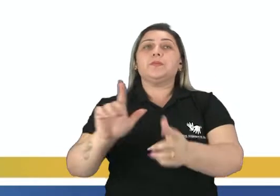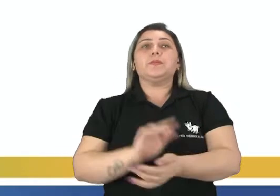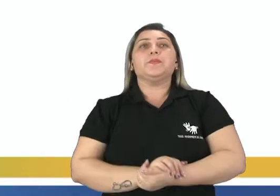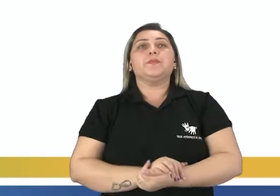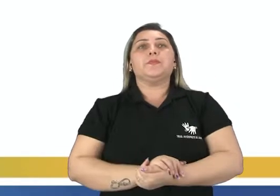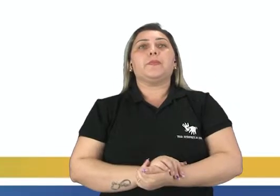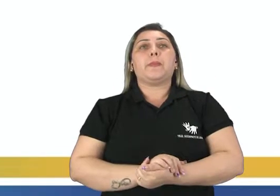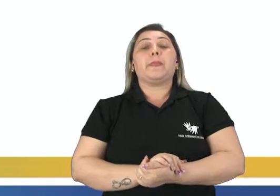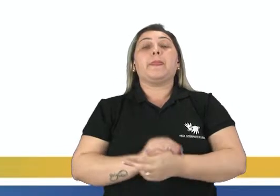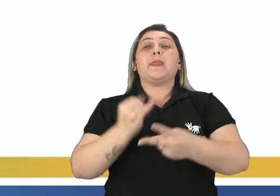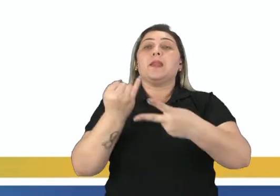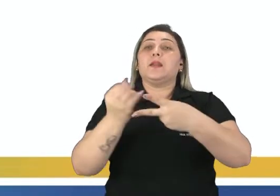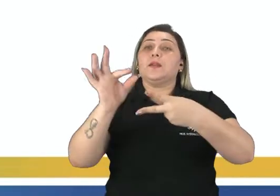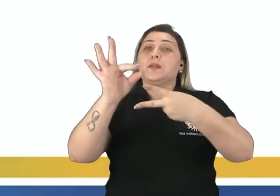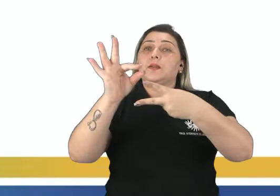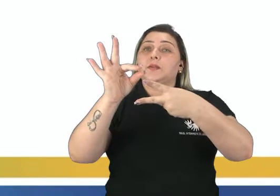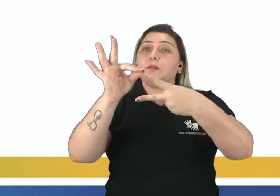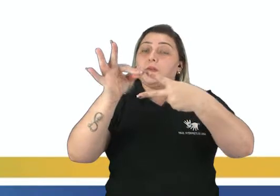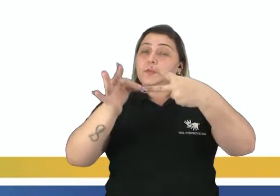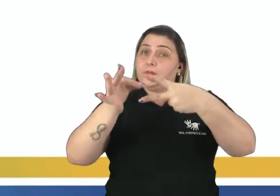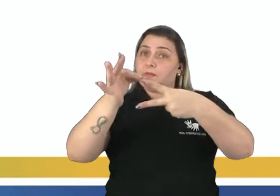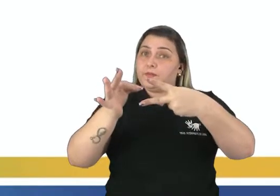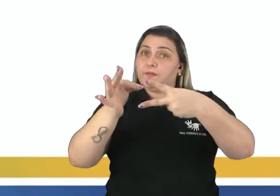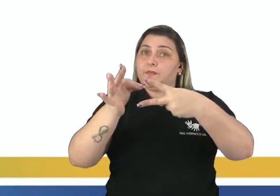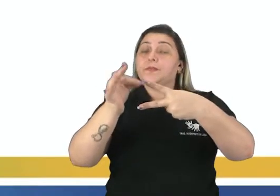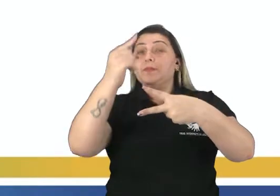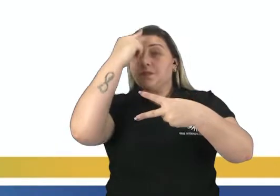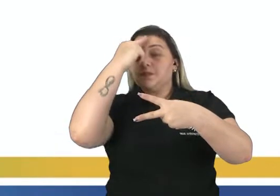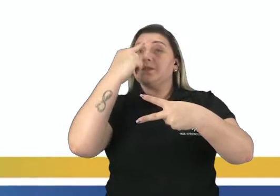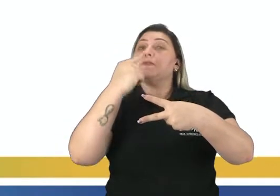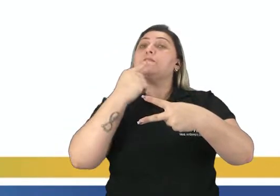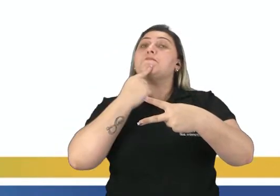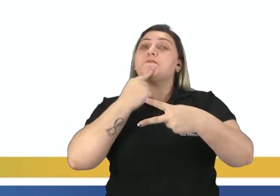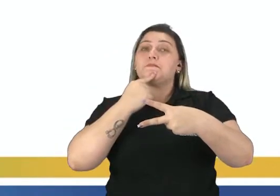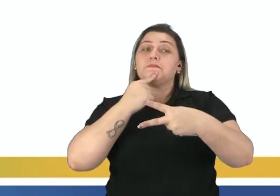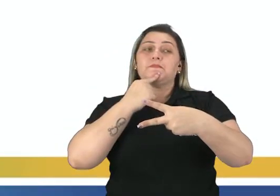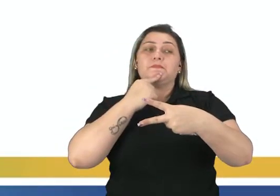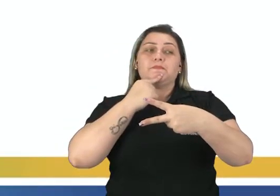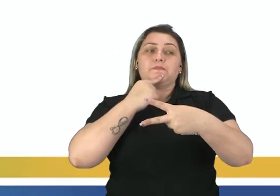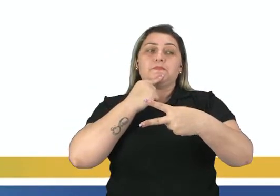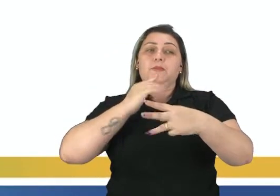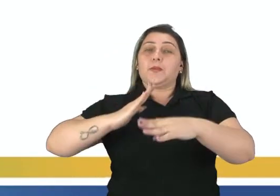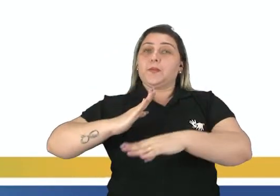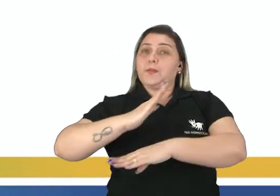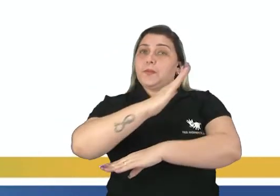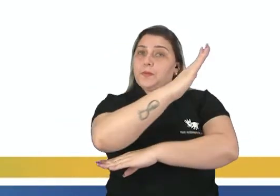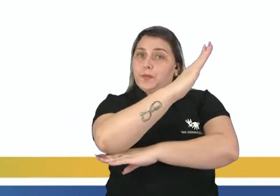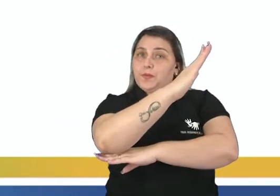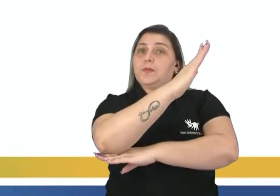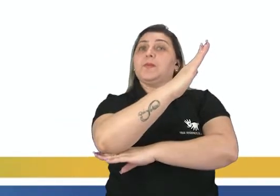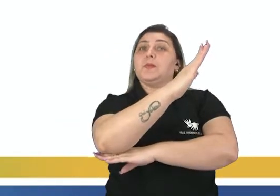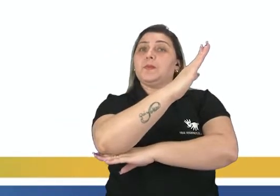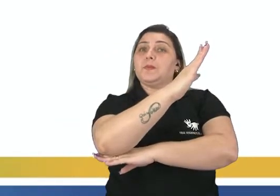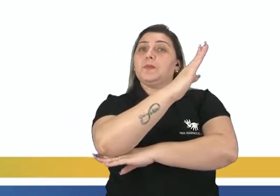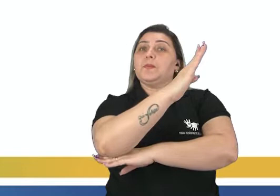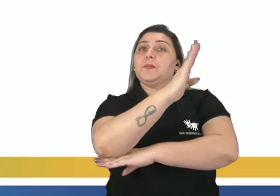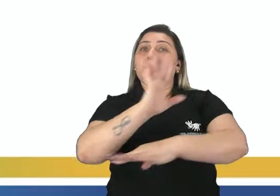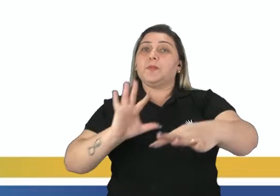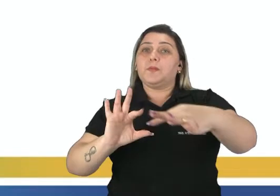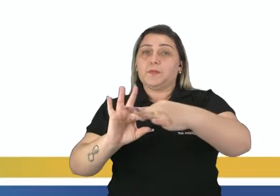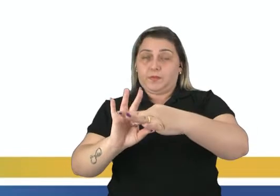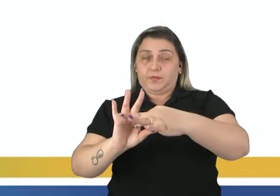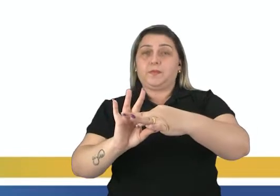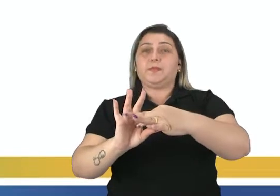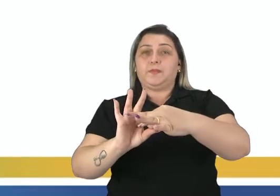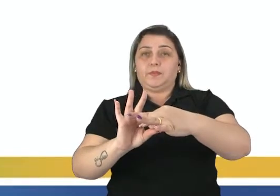Os polígonos são figuras geométricas bidimensionais formadas por segmentos de reta. Entre